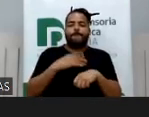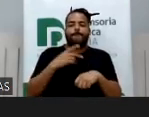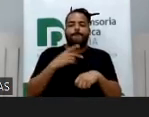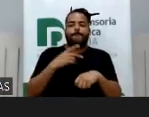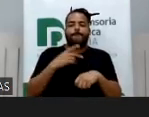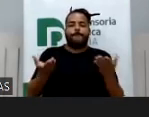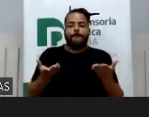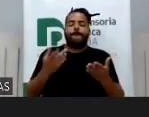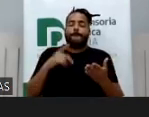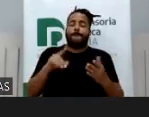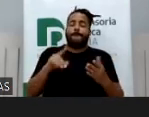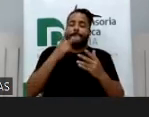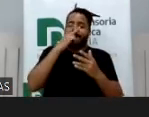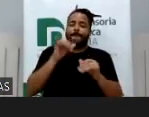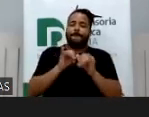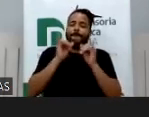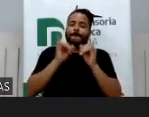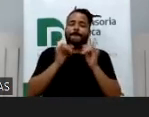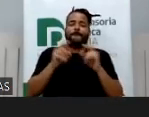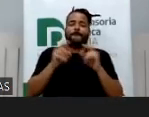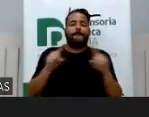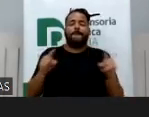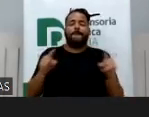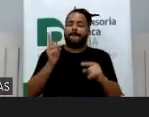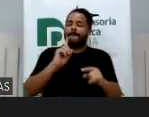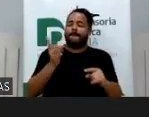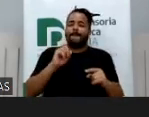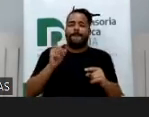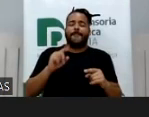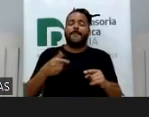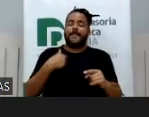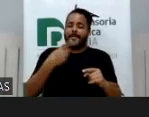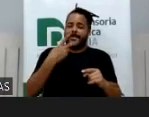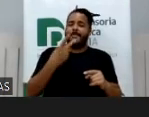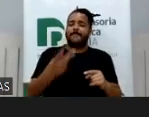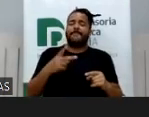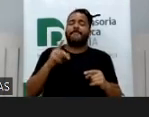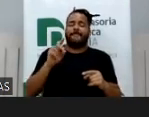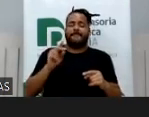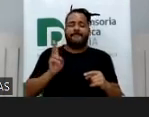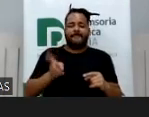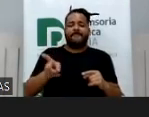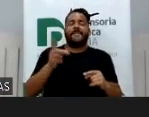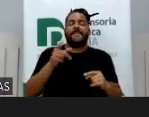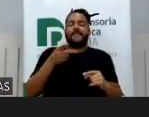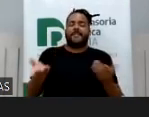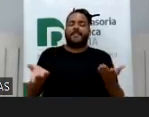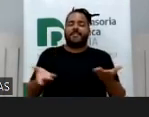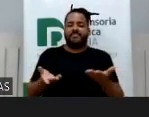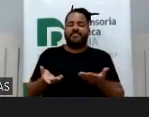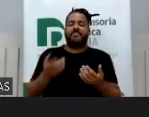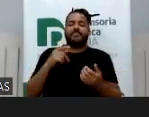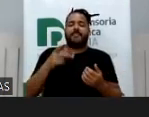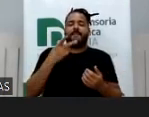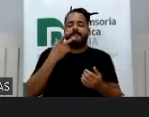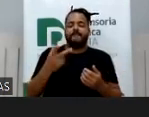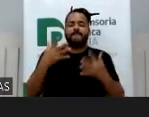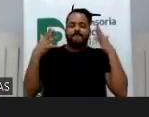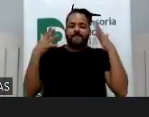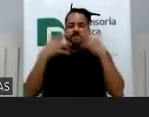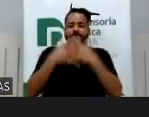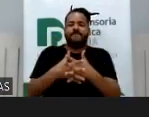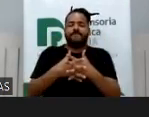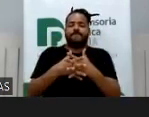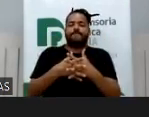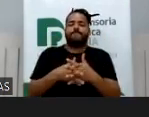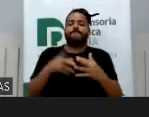sobre parece que é bobagem, mas não é, tá gente? Não é, eu estou dizendo a vocês, essa menina vive um conflito de lealdade, ela passou um ano